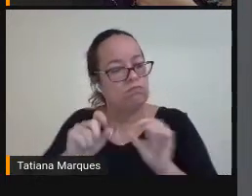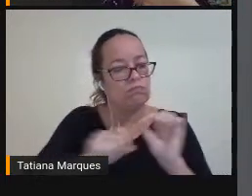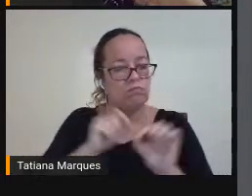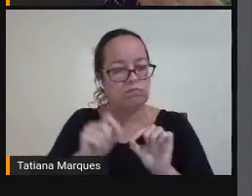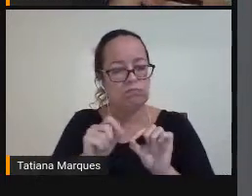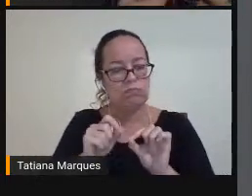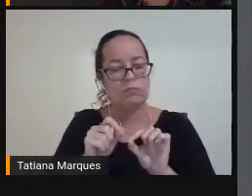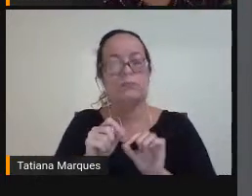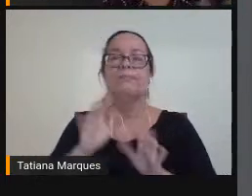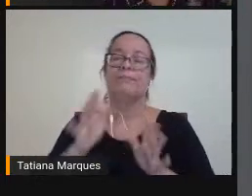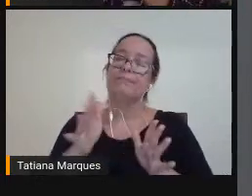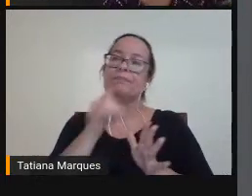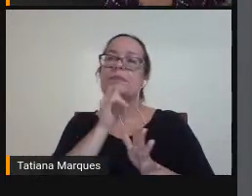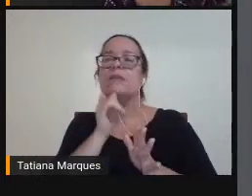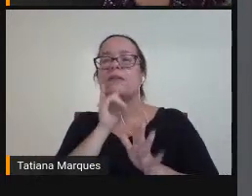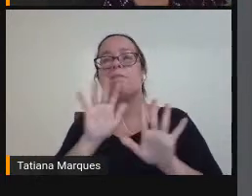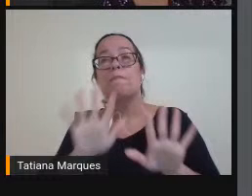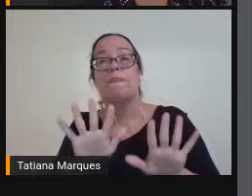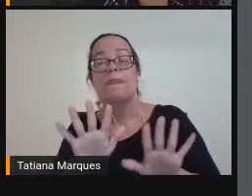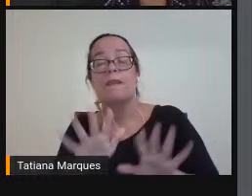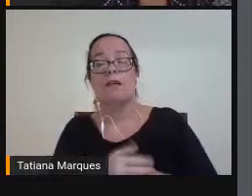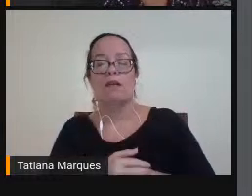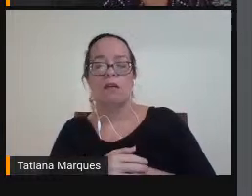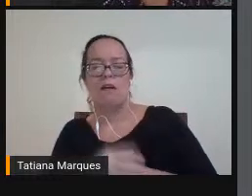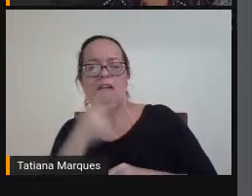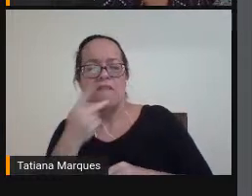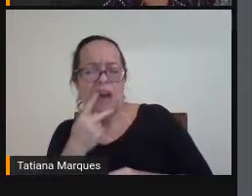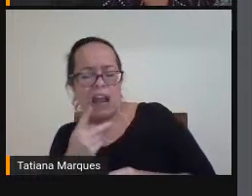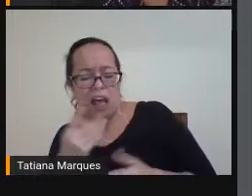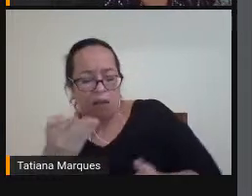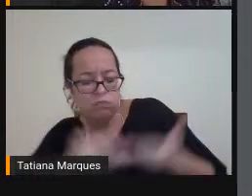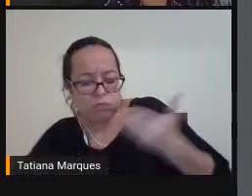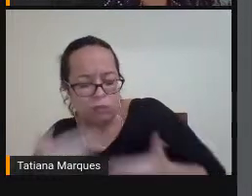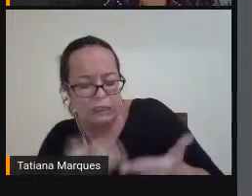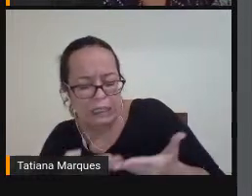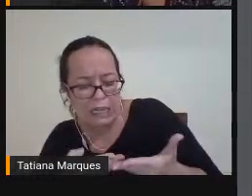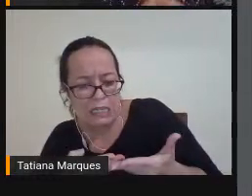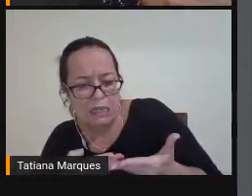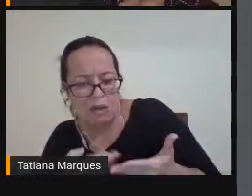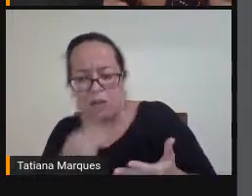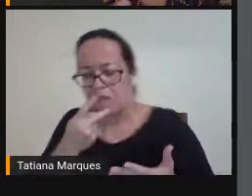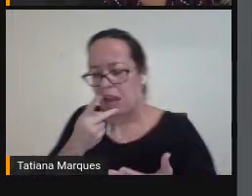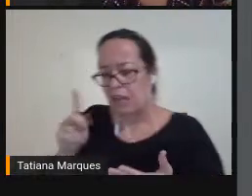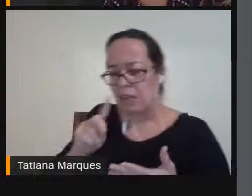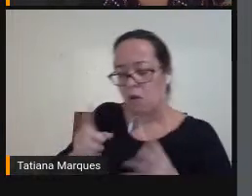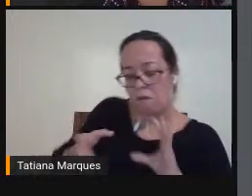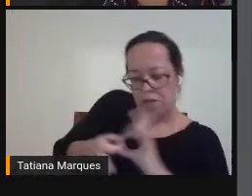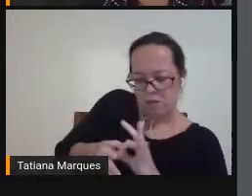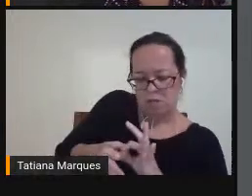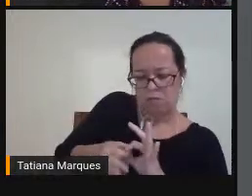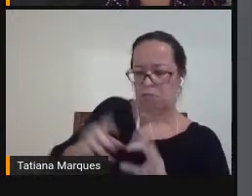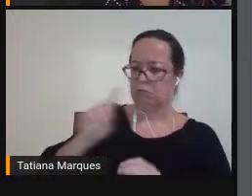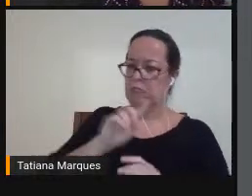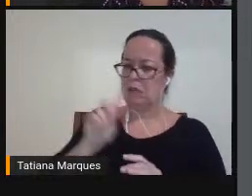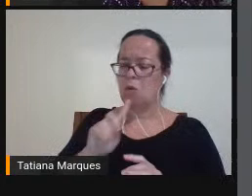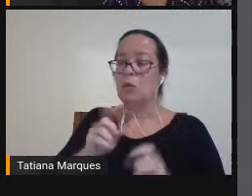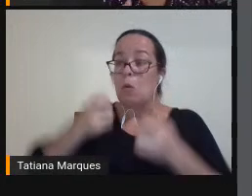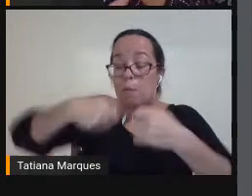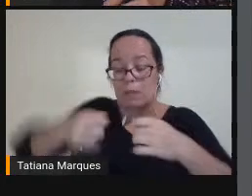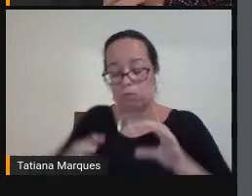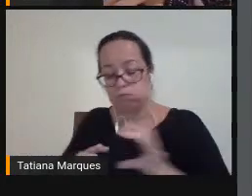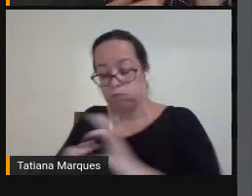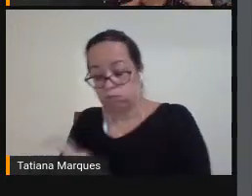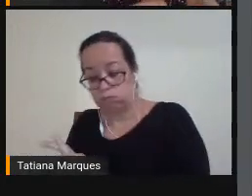dizer É Ora Não dá para falar De interação Sem falar De vínculo E aí A gente tem Um processo